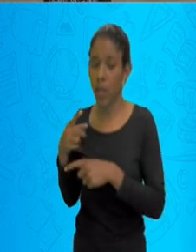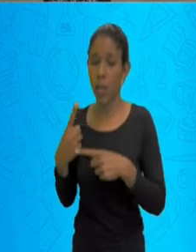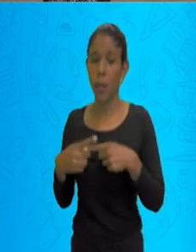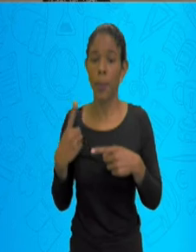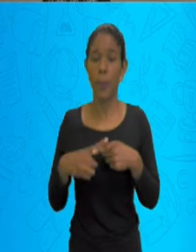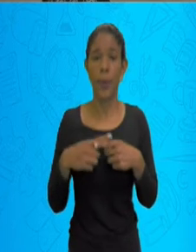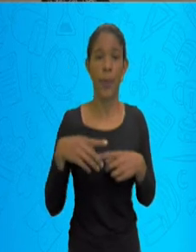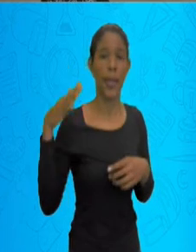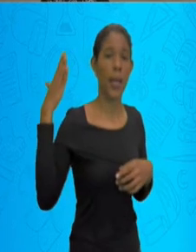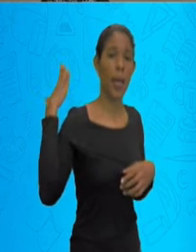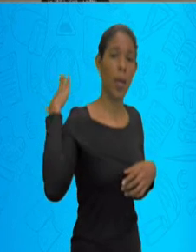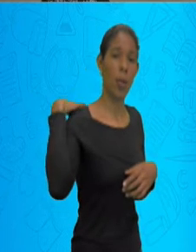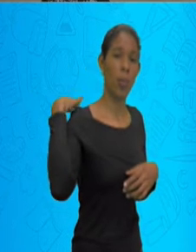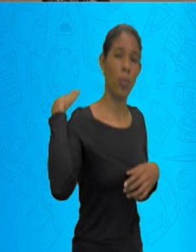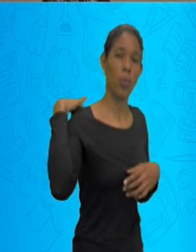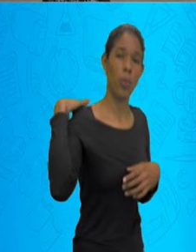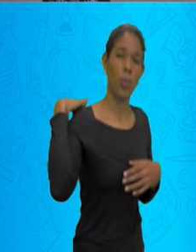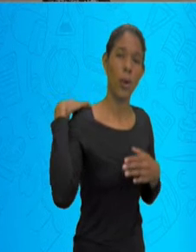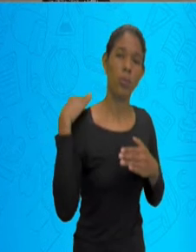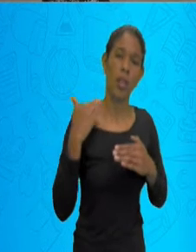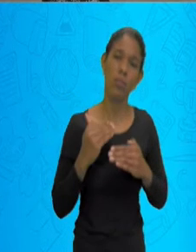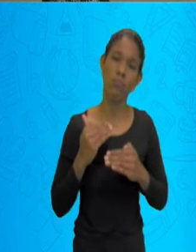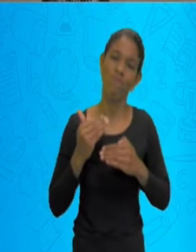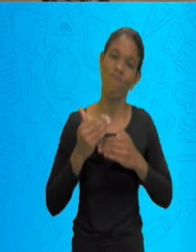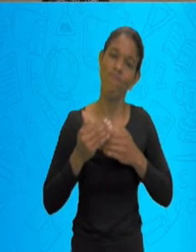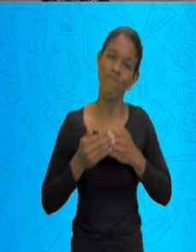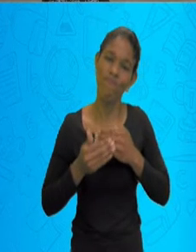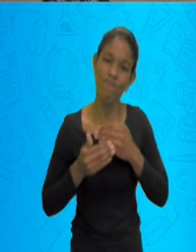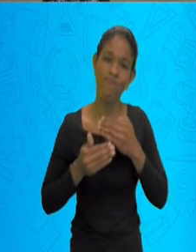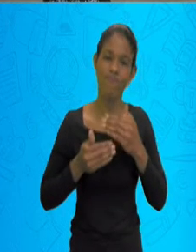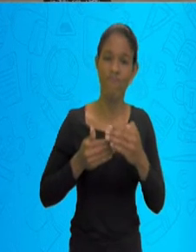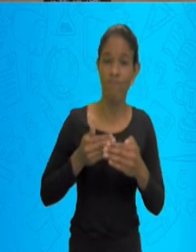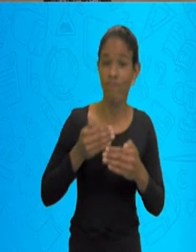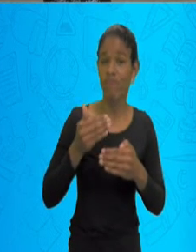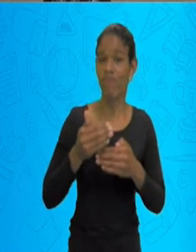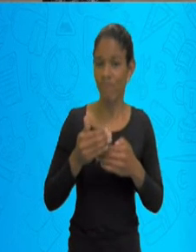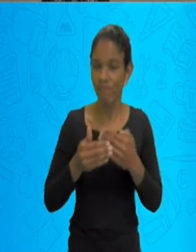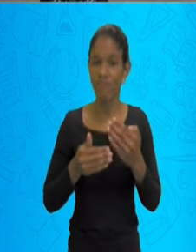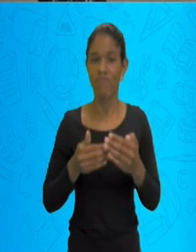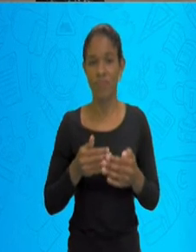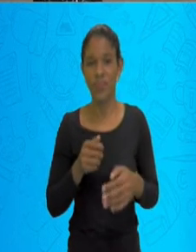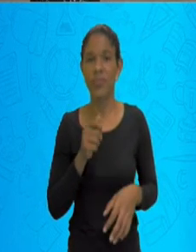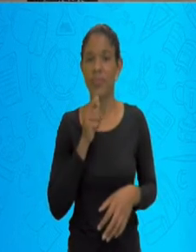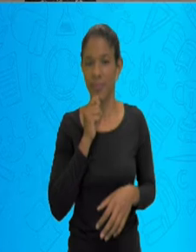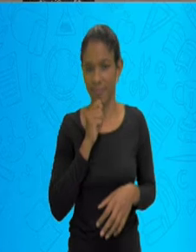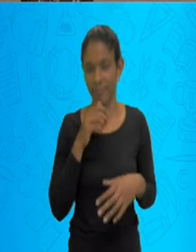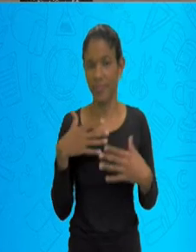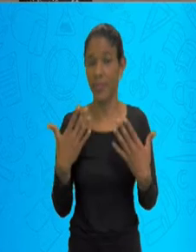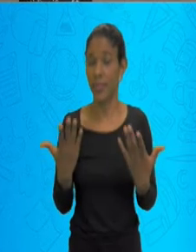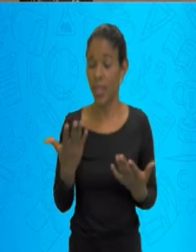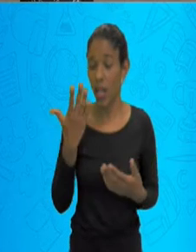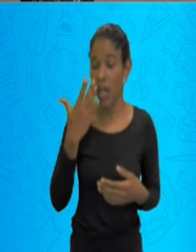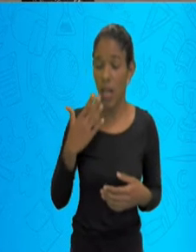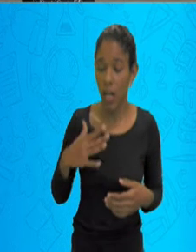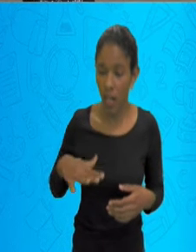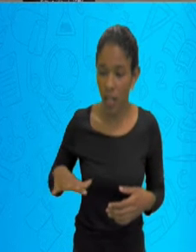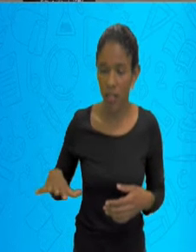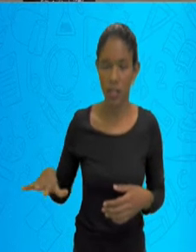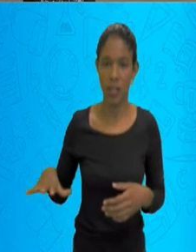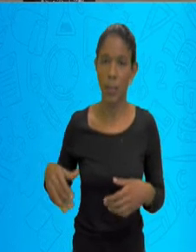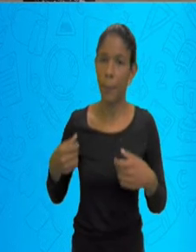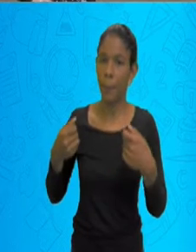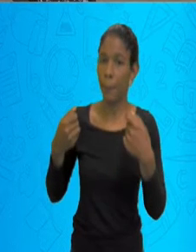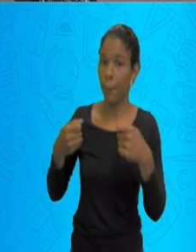ainda em processo adaptativo ao meio que ela está. A criança também vai precisar de